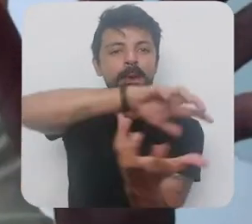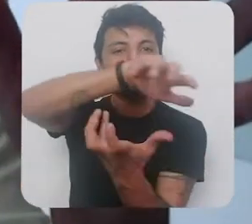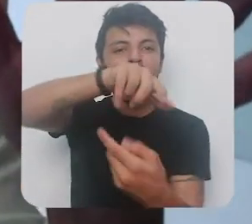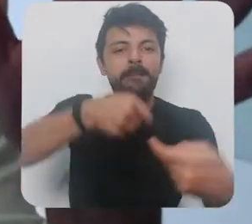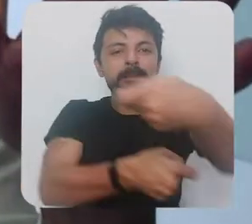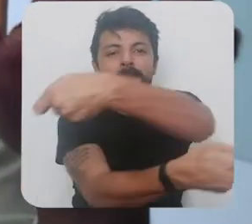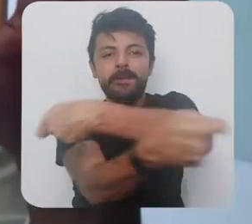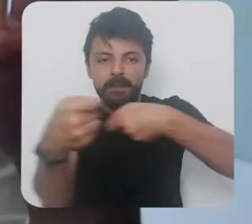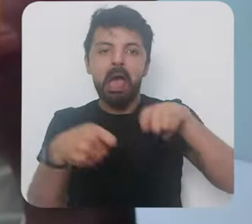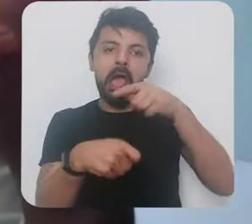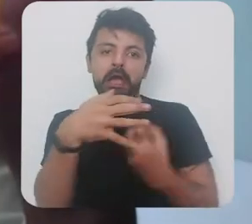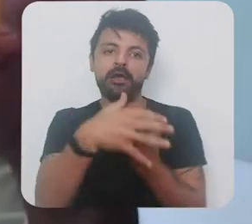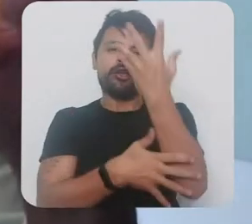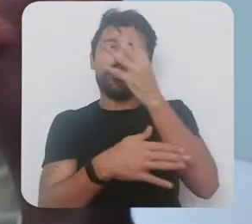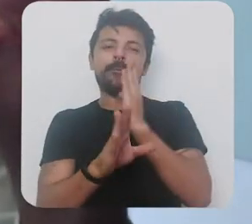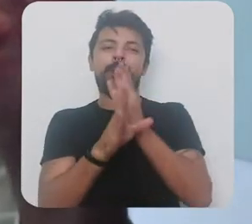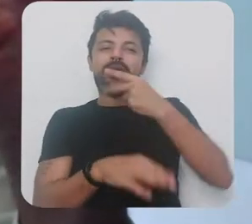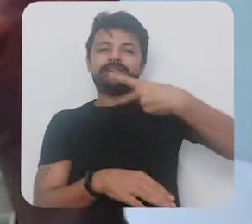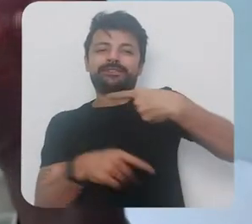feito